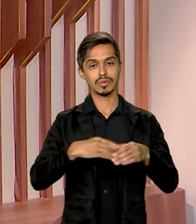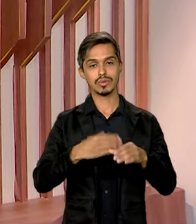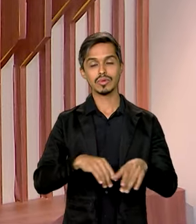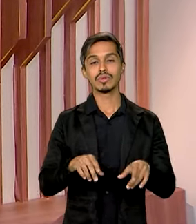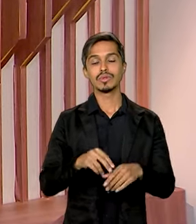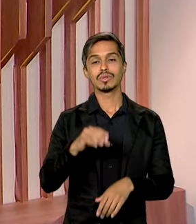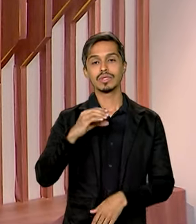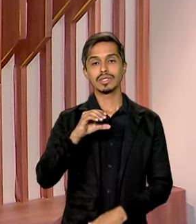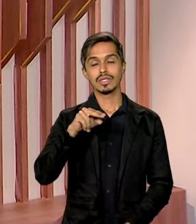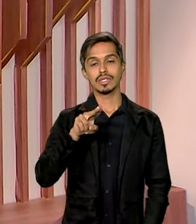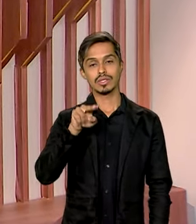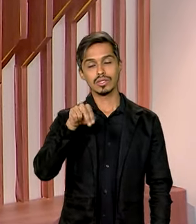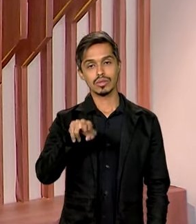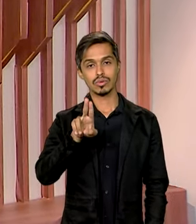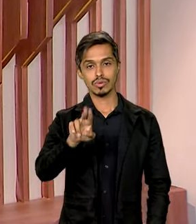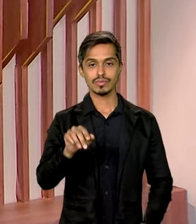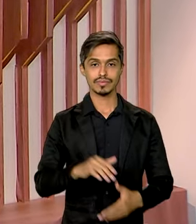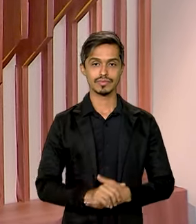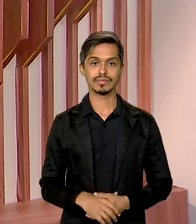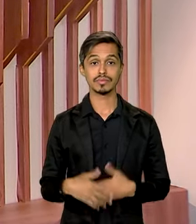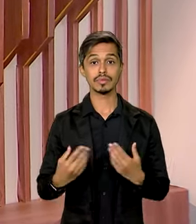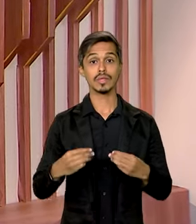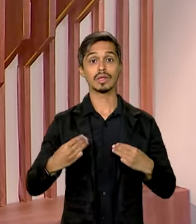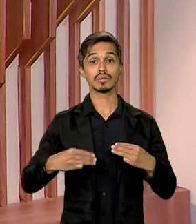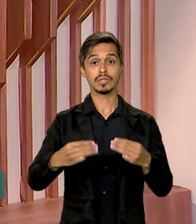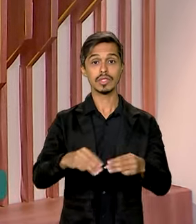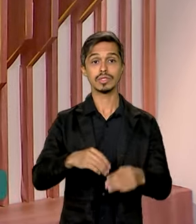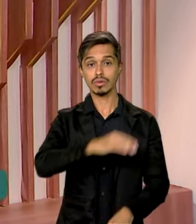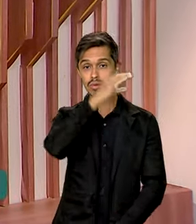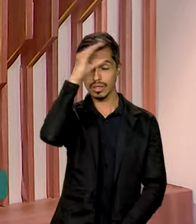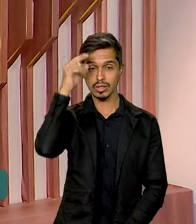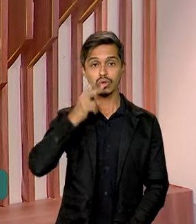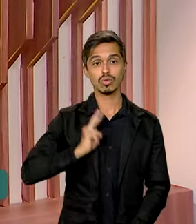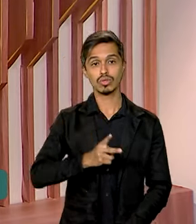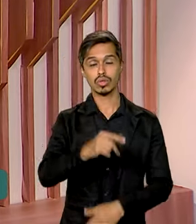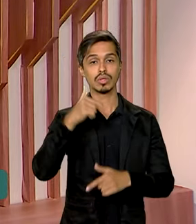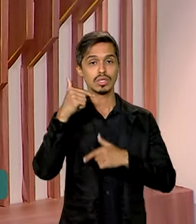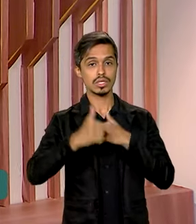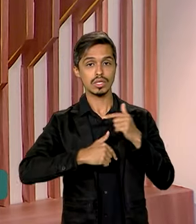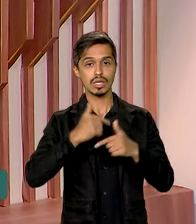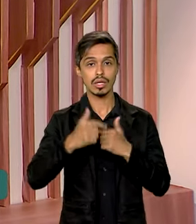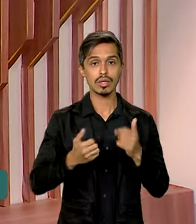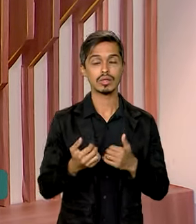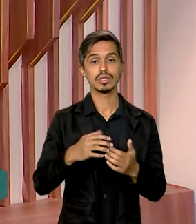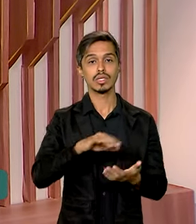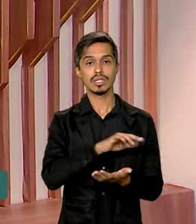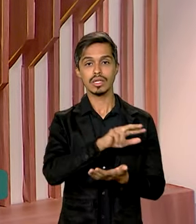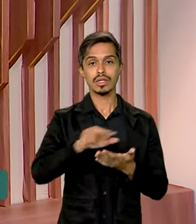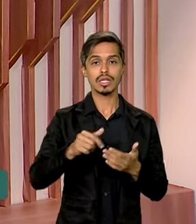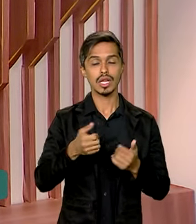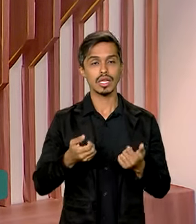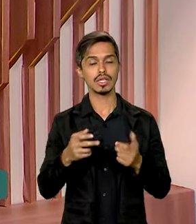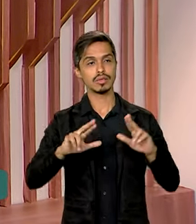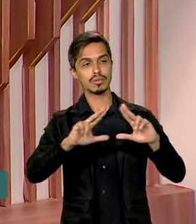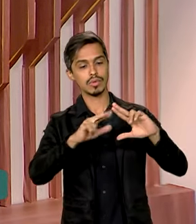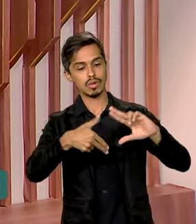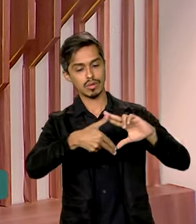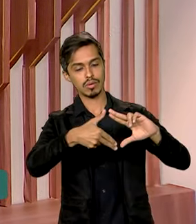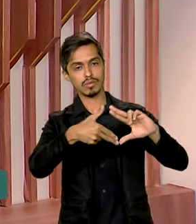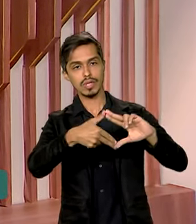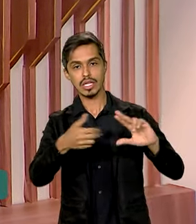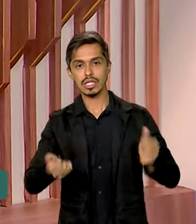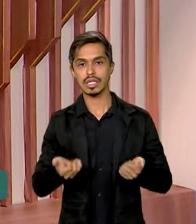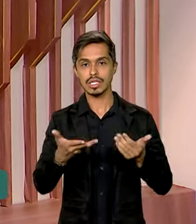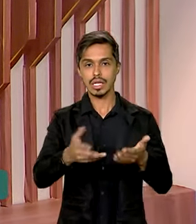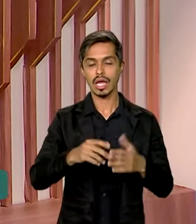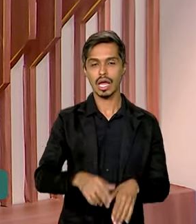E por falar em educação, o ministro Camilo Santana continua viajando o país para lançar o Pé-de-meia destinado a estudantes